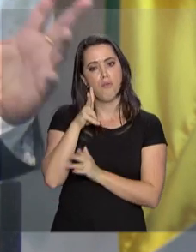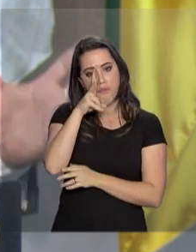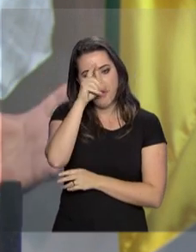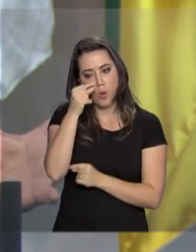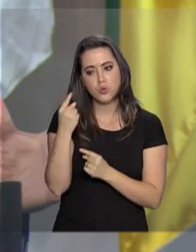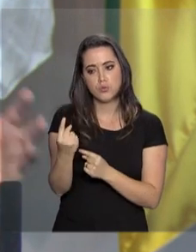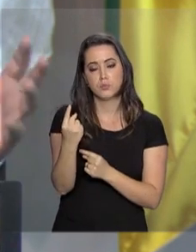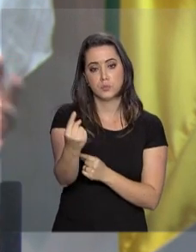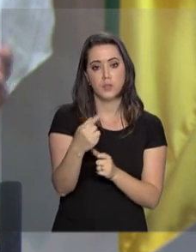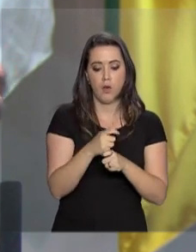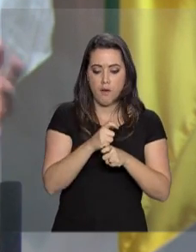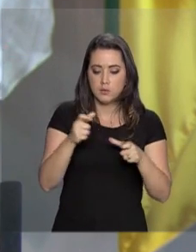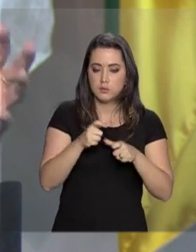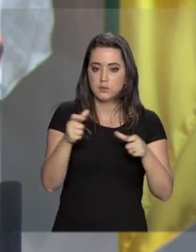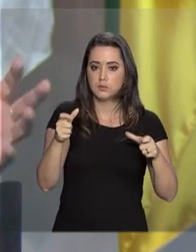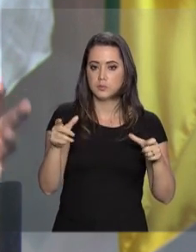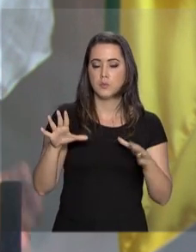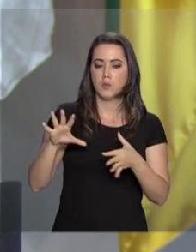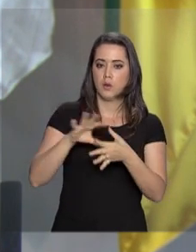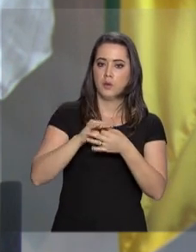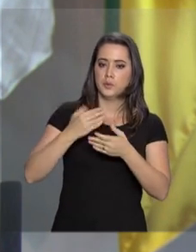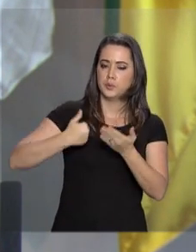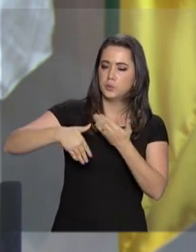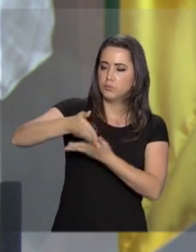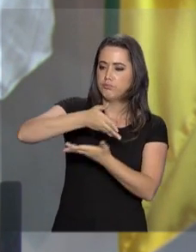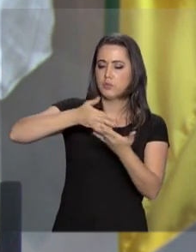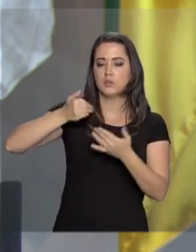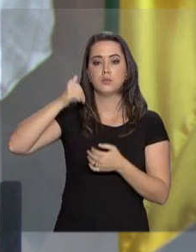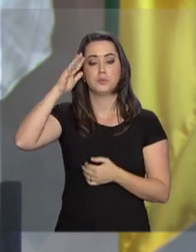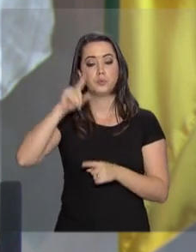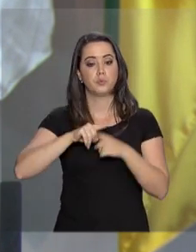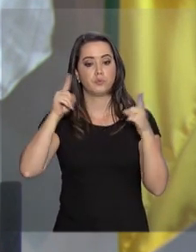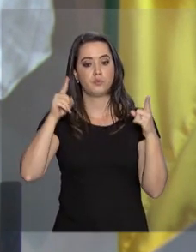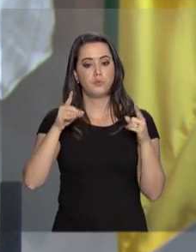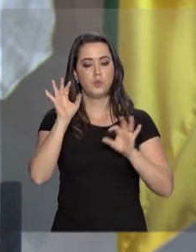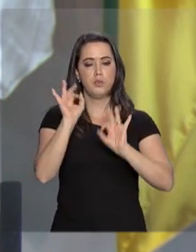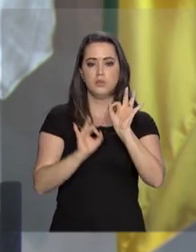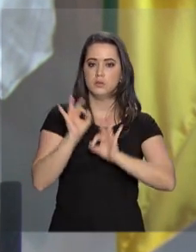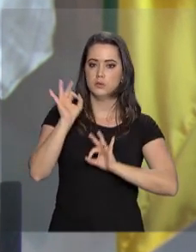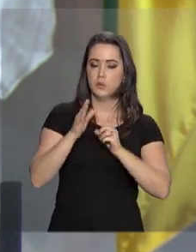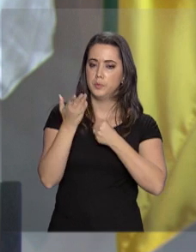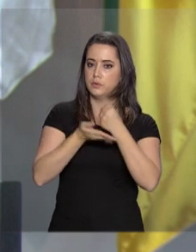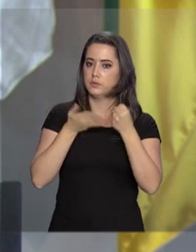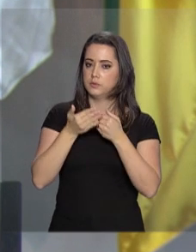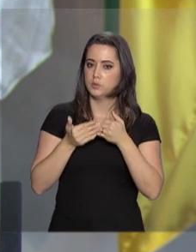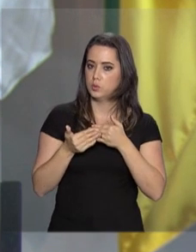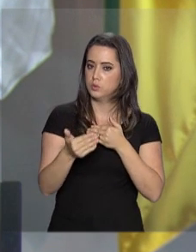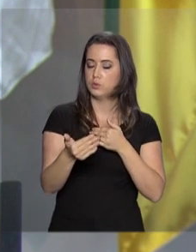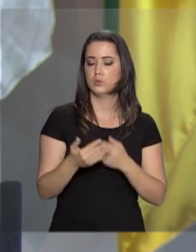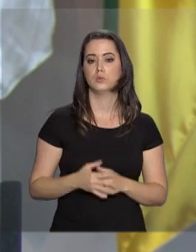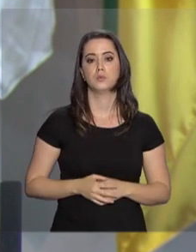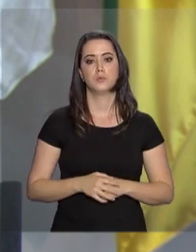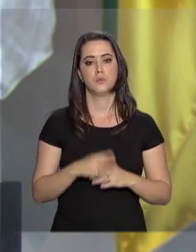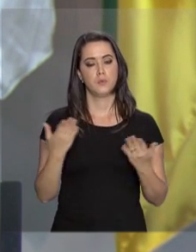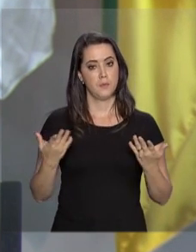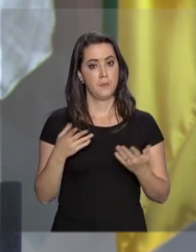nós vamos ampliar isso, vamos interagir muito mais, mas as estruturas básicas nós estamos mantendo.